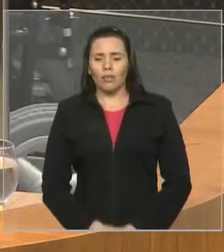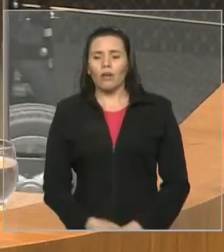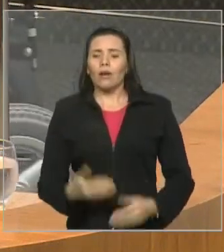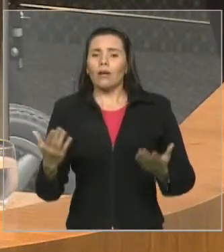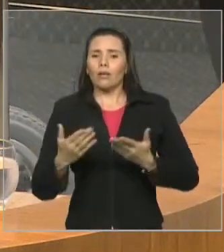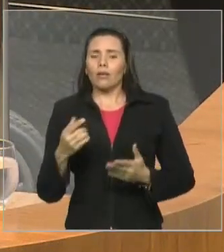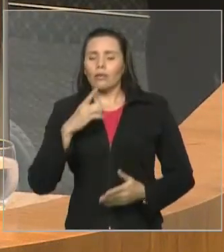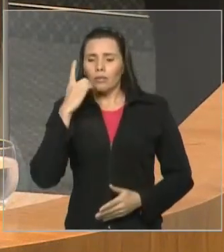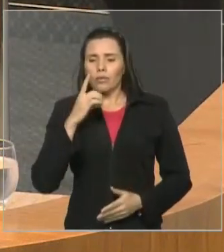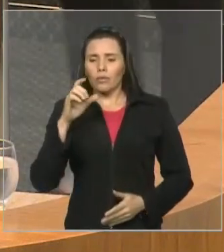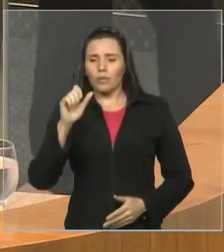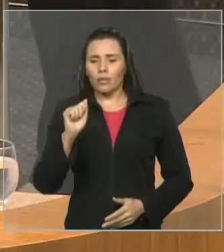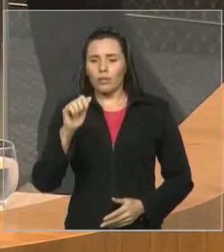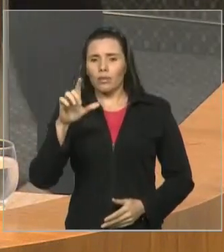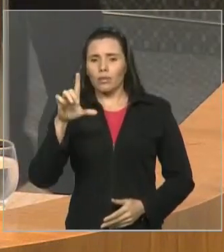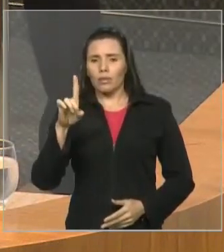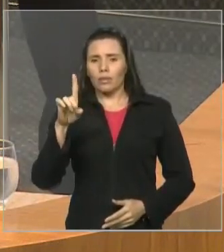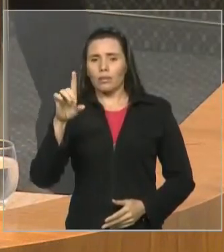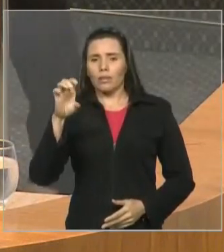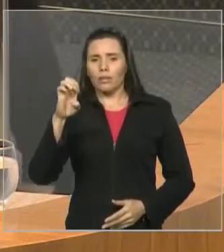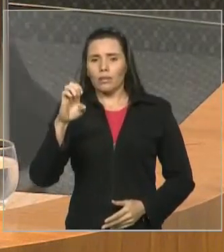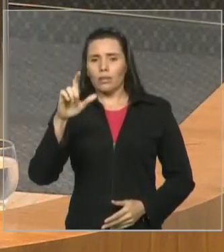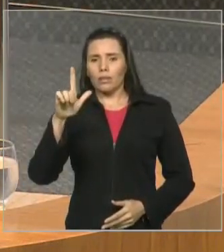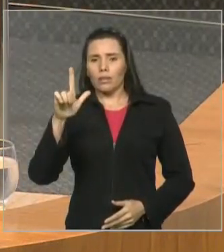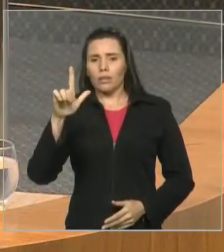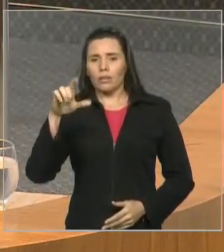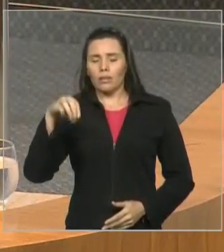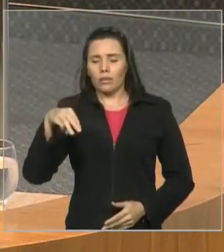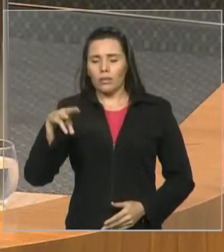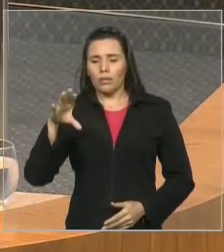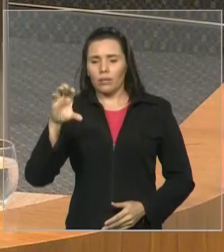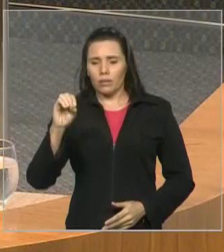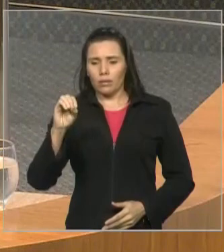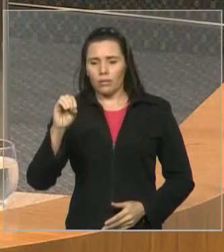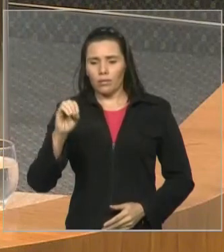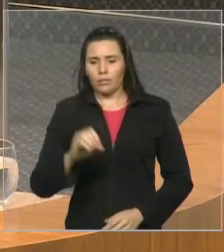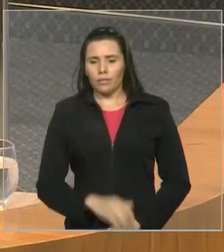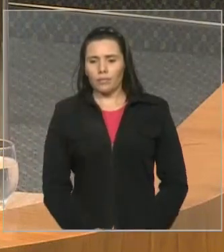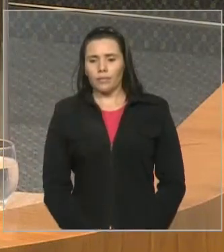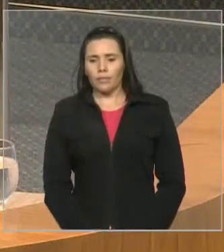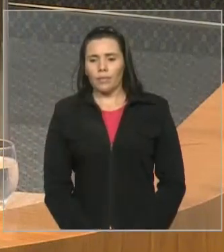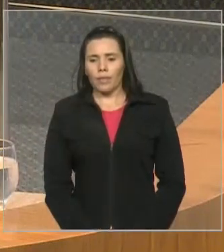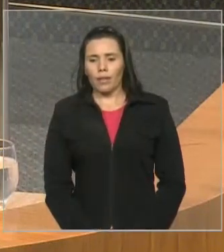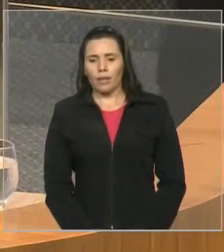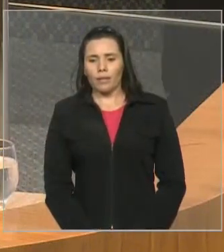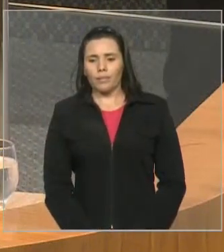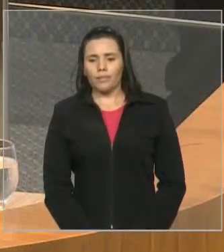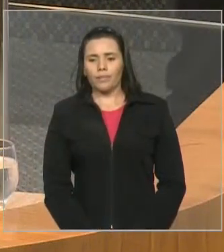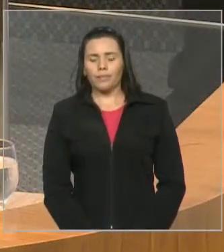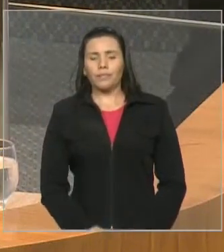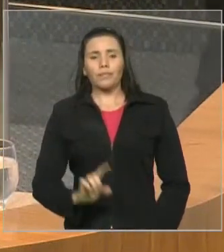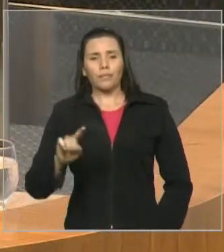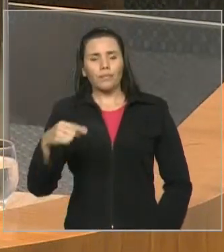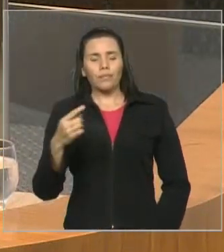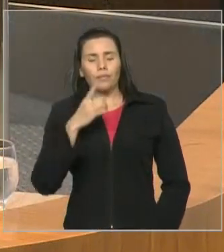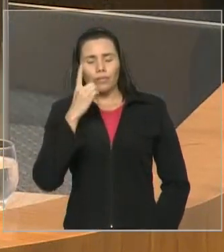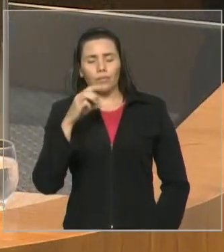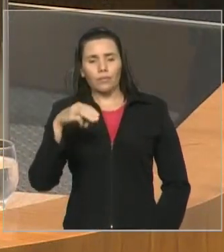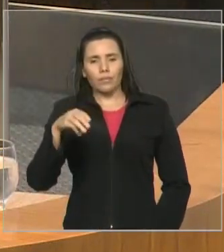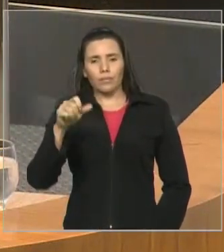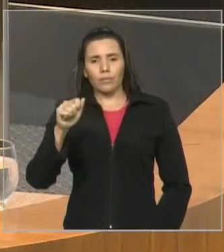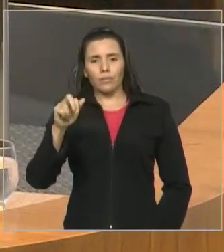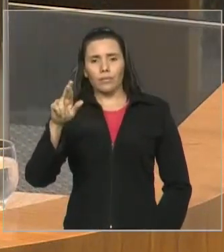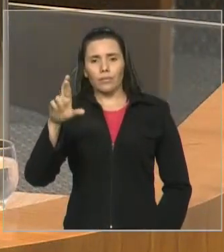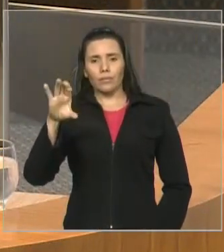favor. Eu estava em seguida, deputado. Deputado Marcelo? Depois, deputado Márcio Ronais. Eu sou testemunho desse voo, viu?